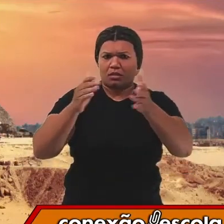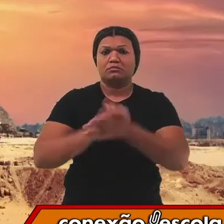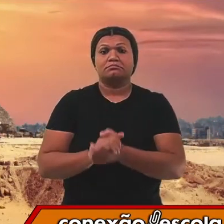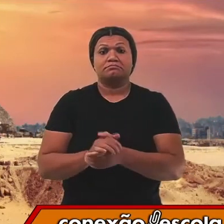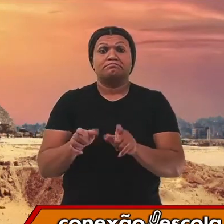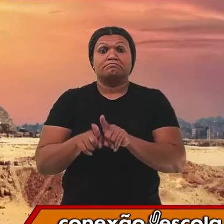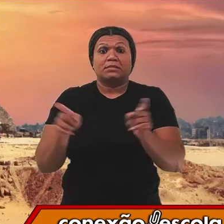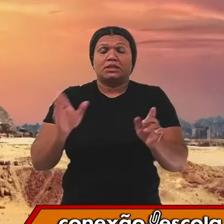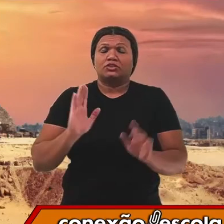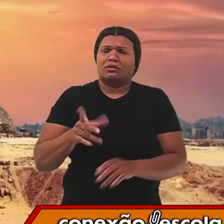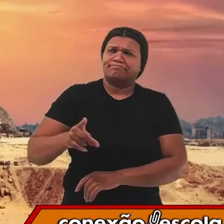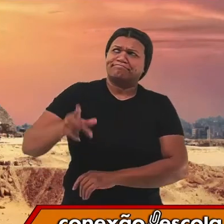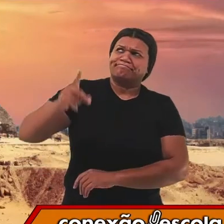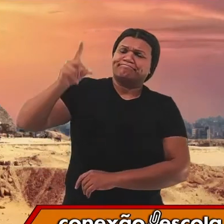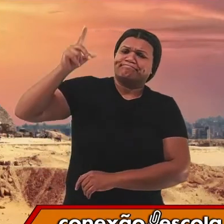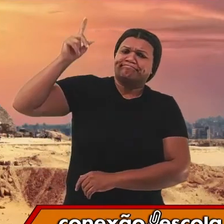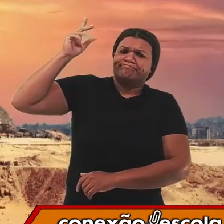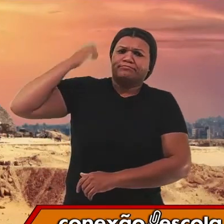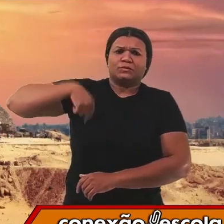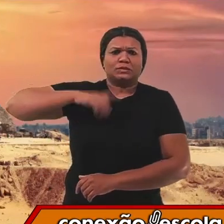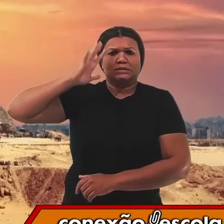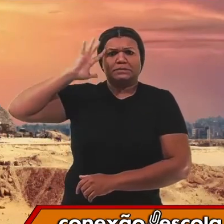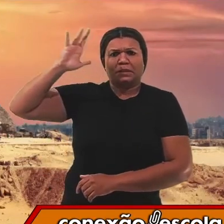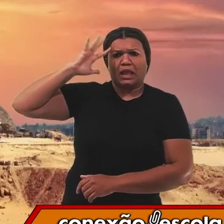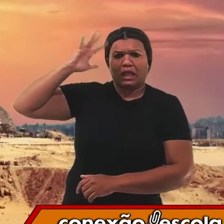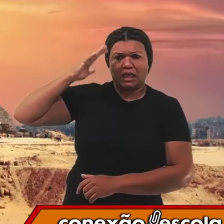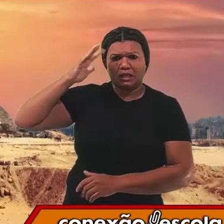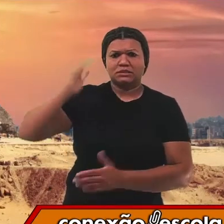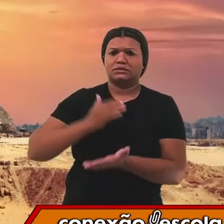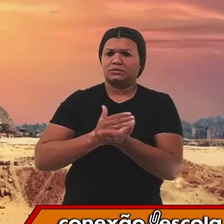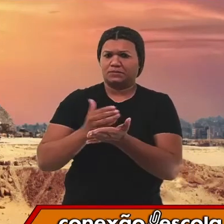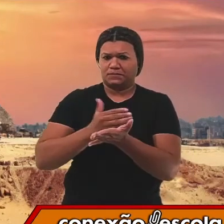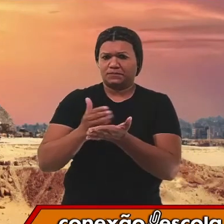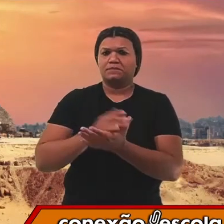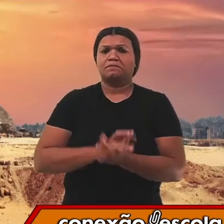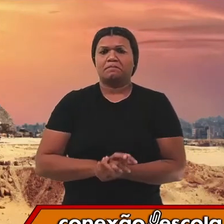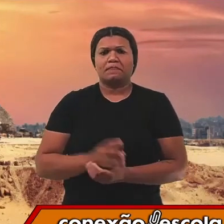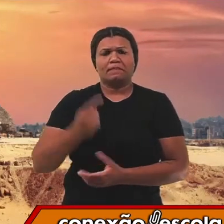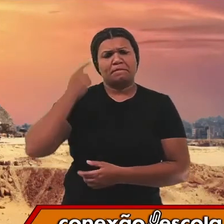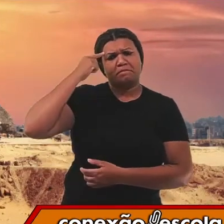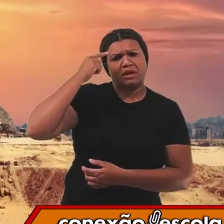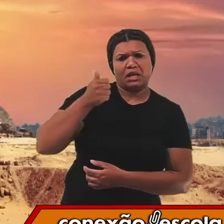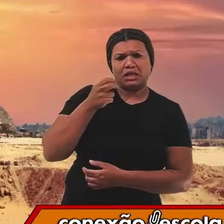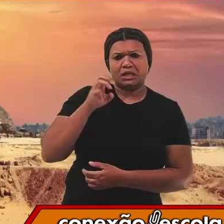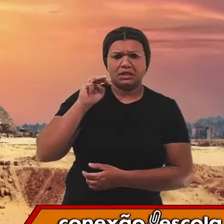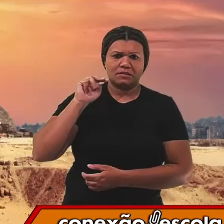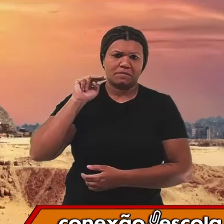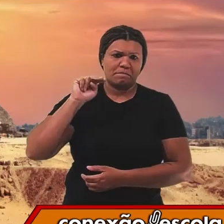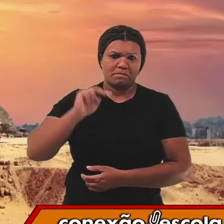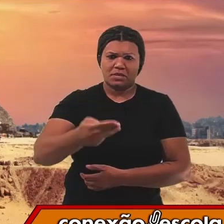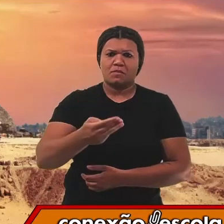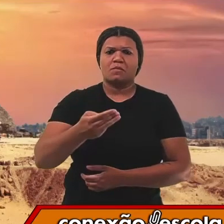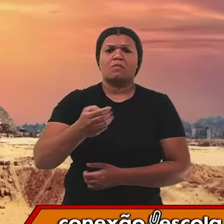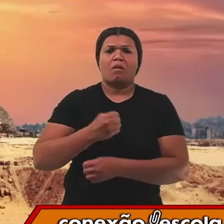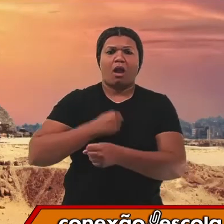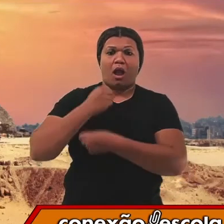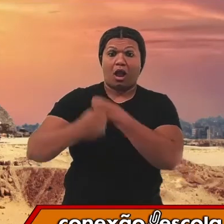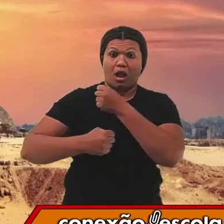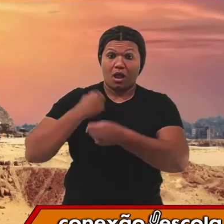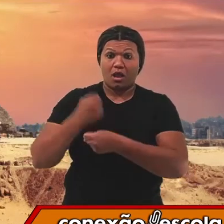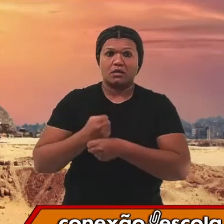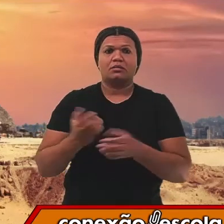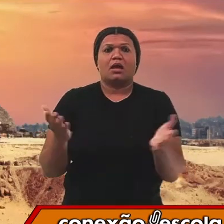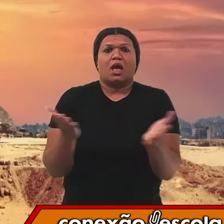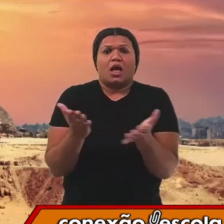muito mais antigo do que se pensava. Inicialmente nós tínhamos uma ideia de 15 mil anos para o povoamento e agora